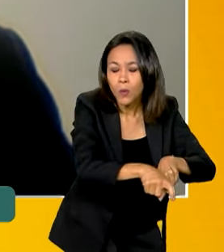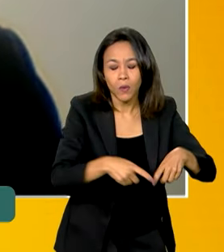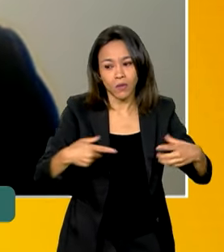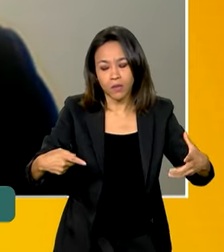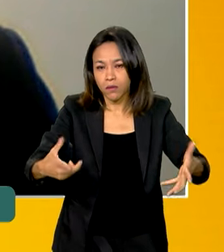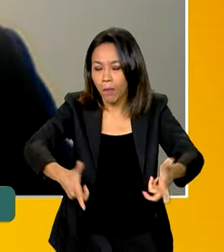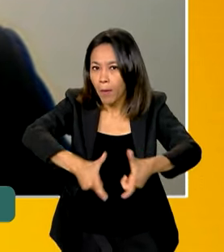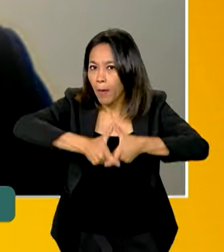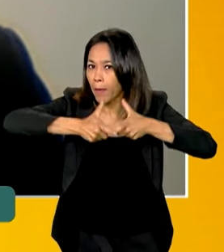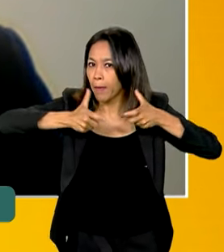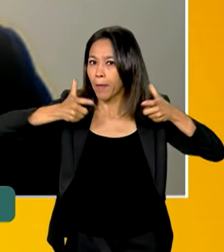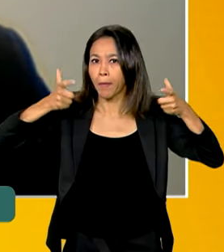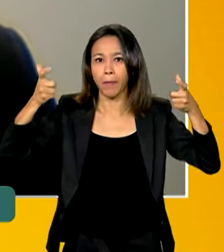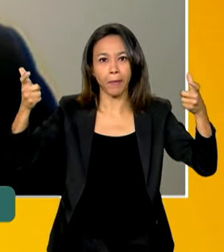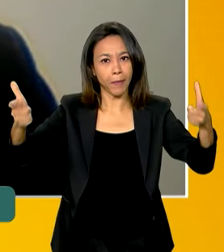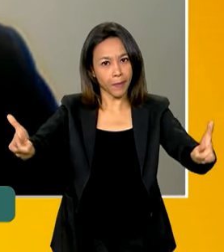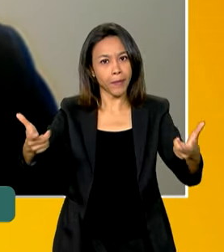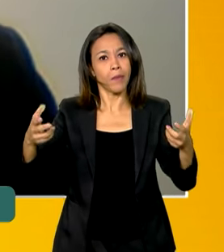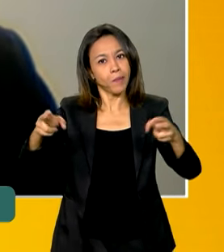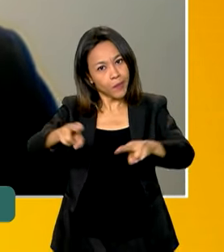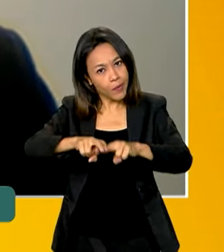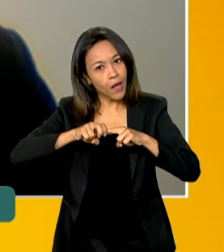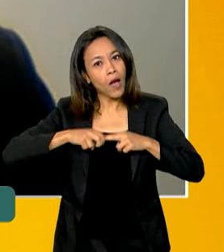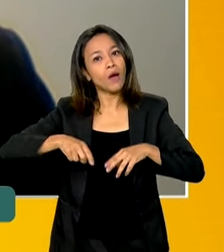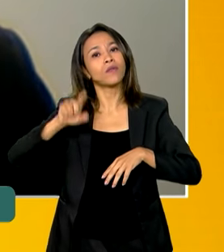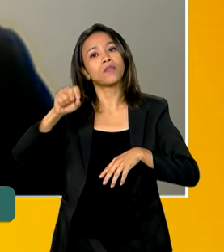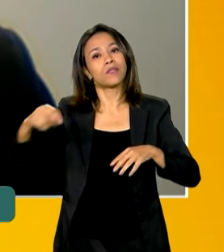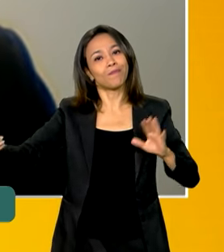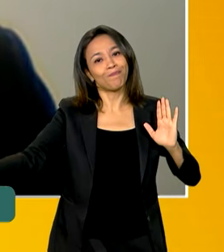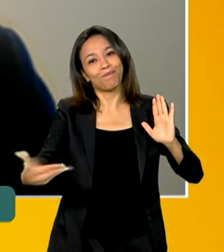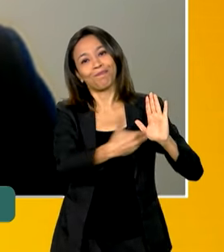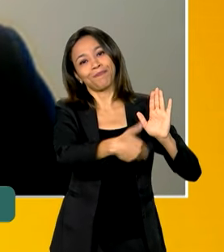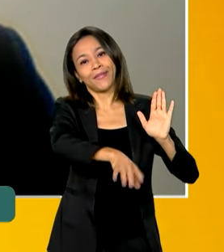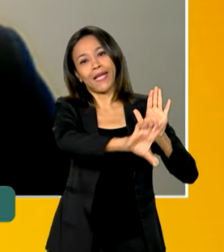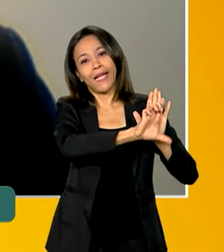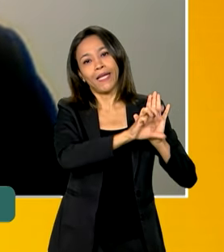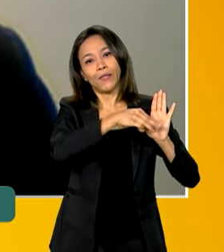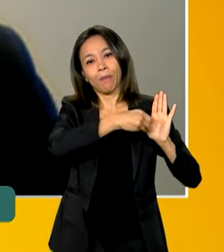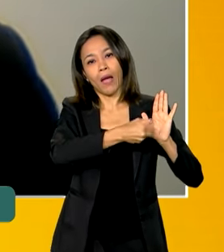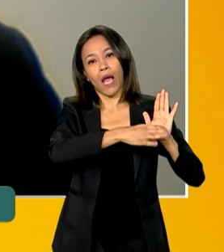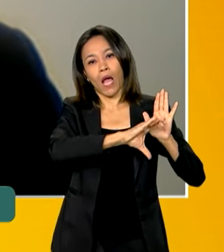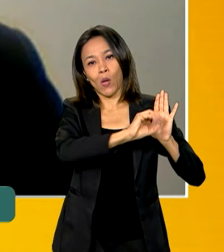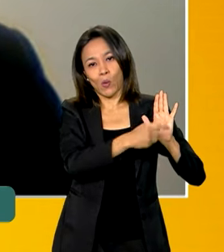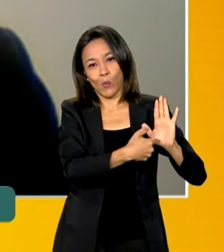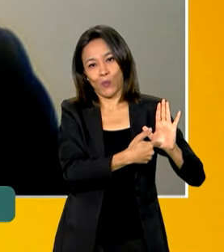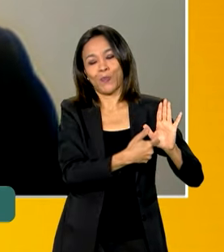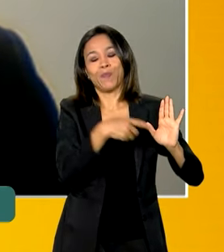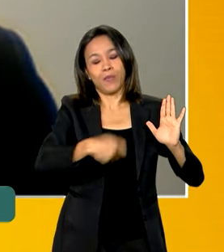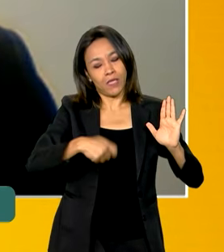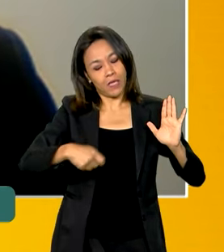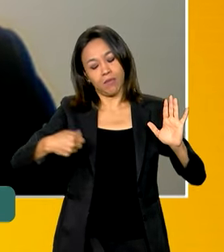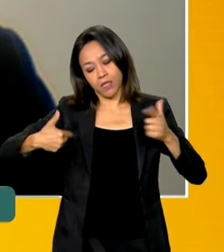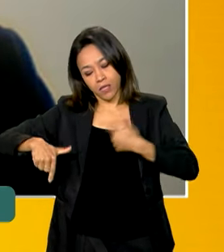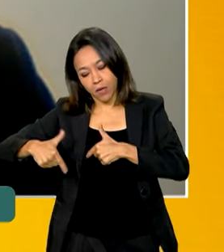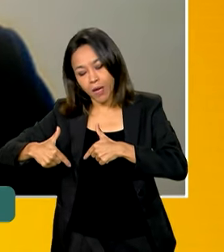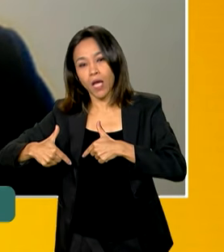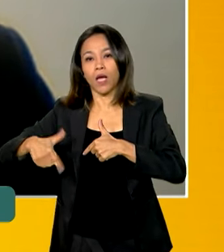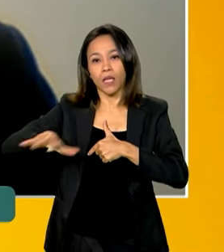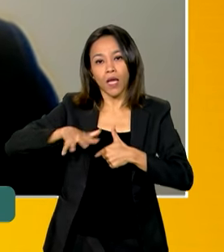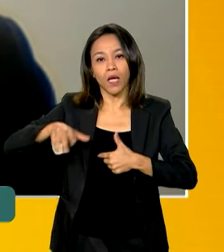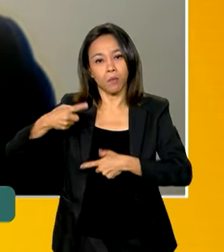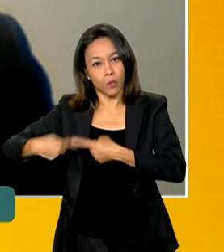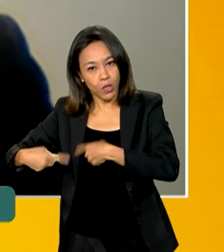crescente de conflito envolvendo, a partir dessa iniciativa do marco temporal. Então, a gente tem que trabalhar tanto no campo político quanto no legislativo para que essas